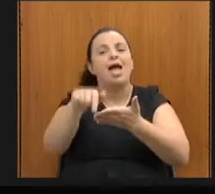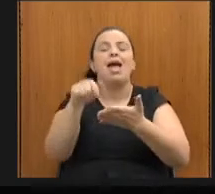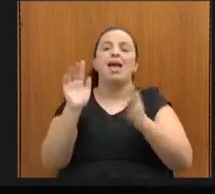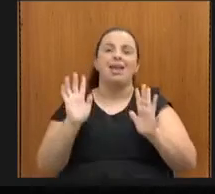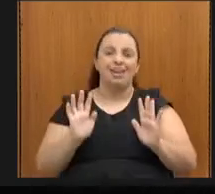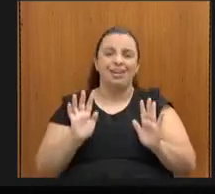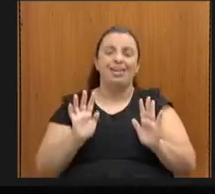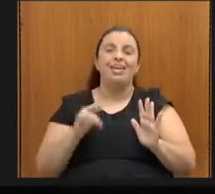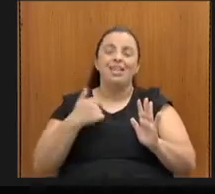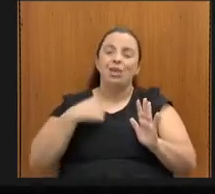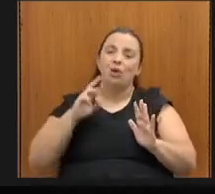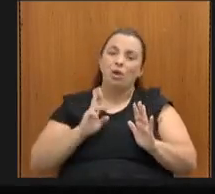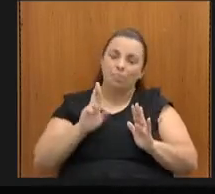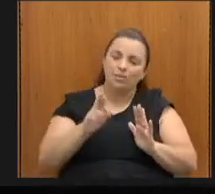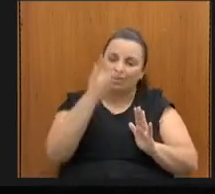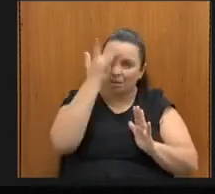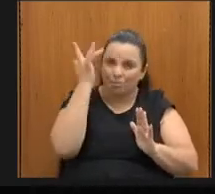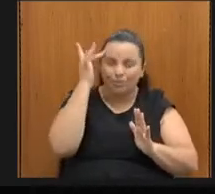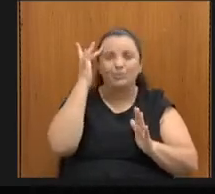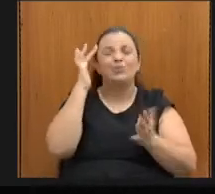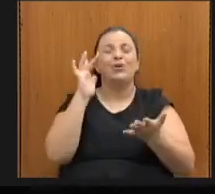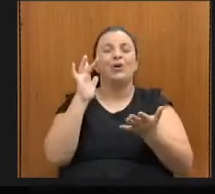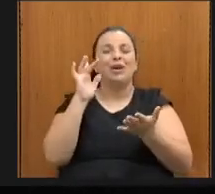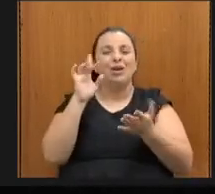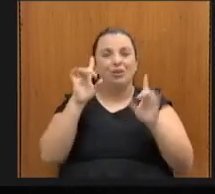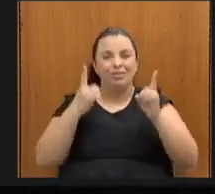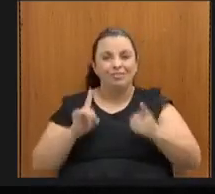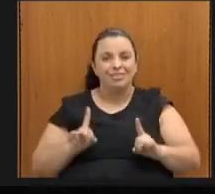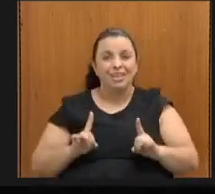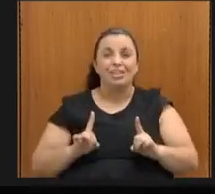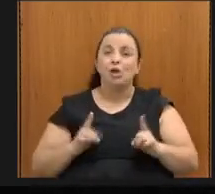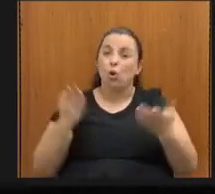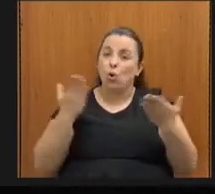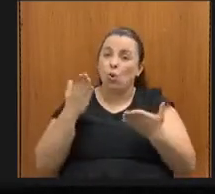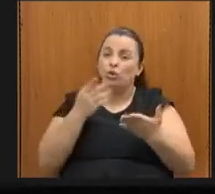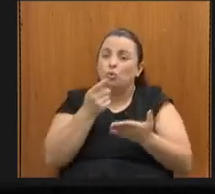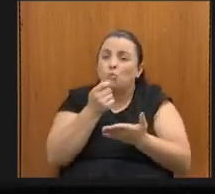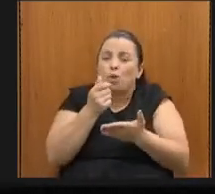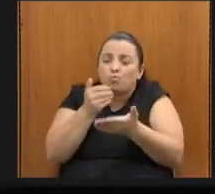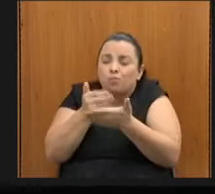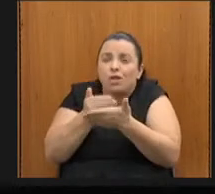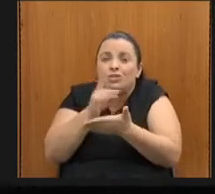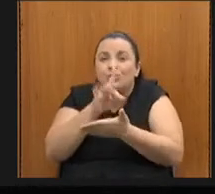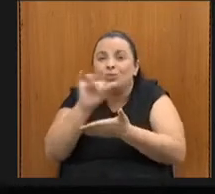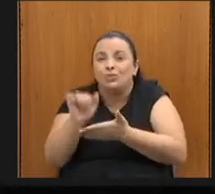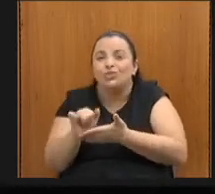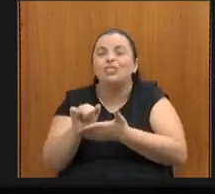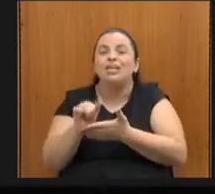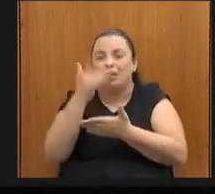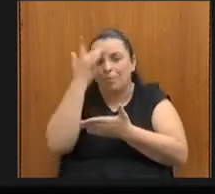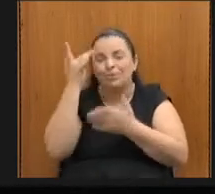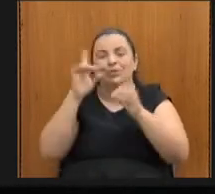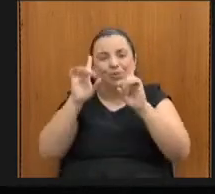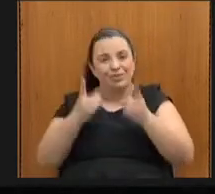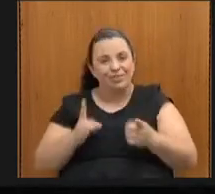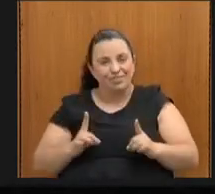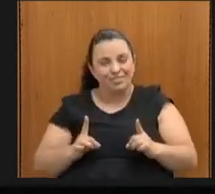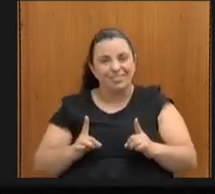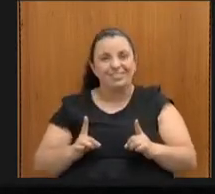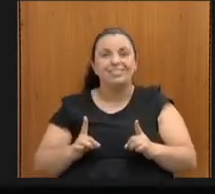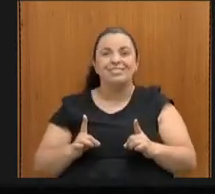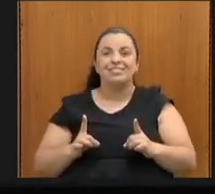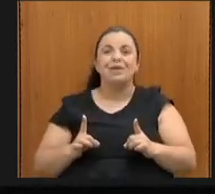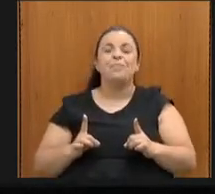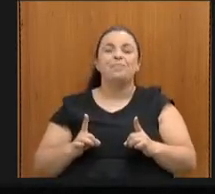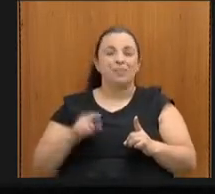deficiência nessa véspera do Dia Nacional de Luta da Pessoa com Deficiência, que decidam, de fato, tudo o que é bom para as pessoas com